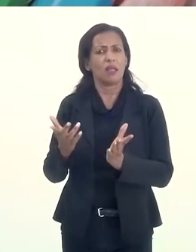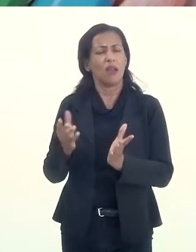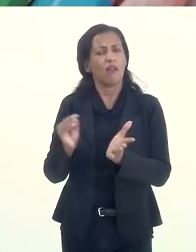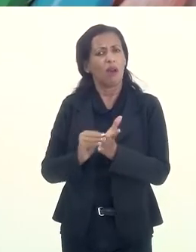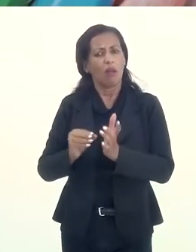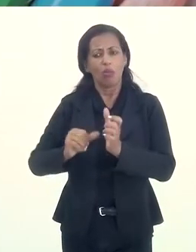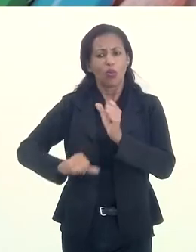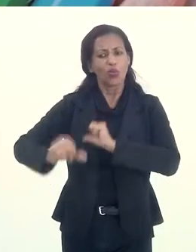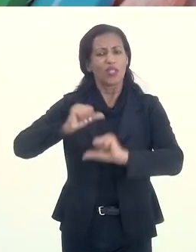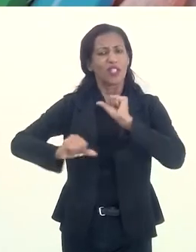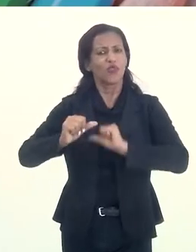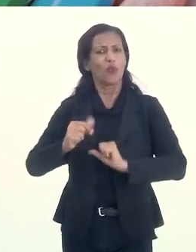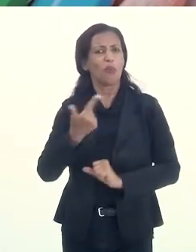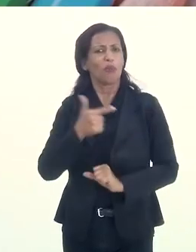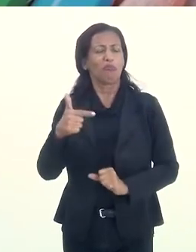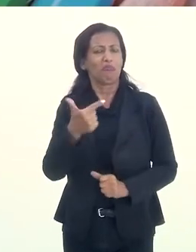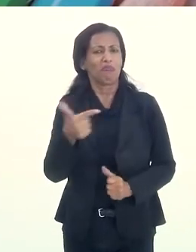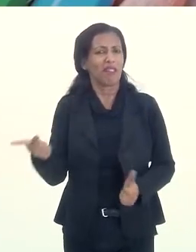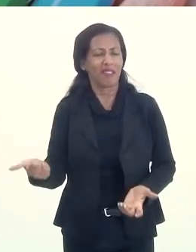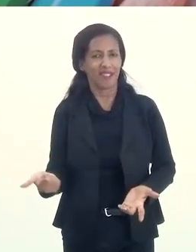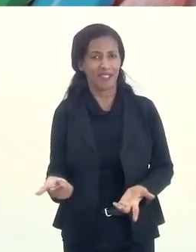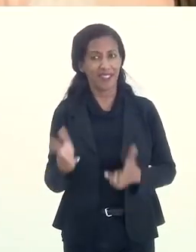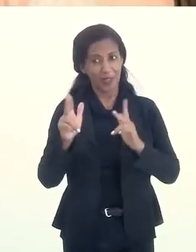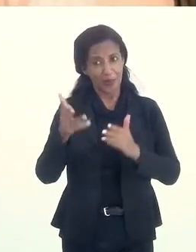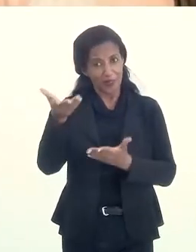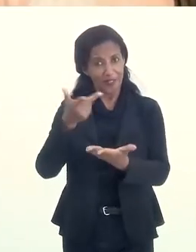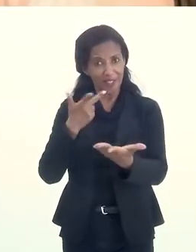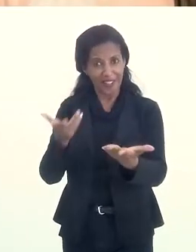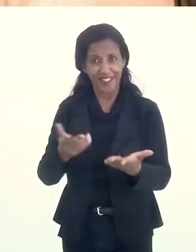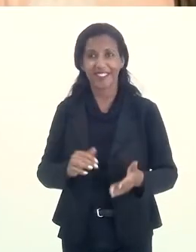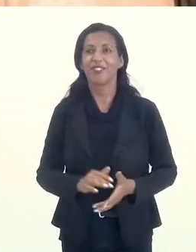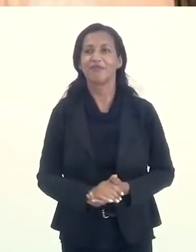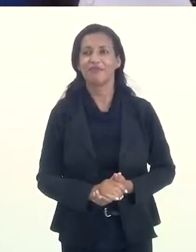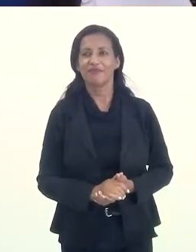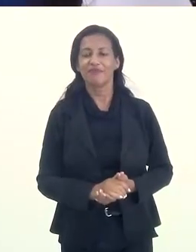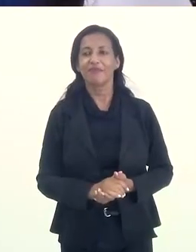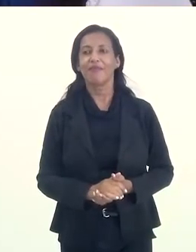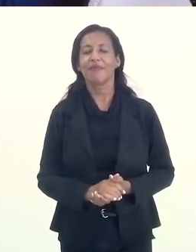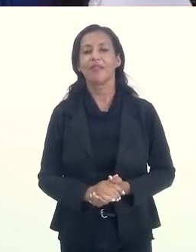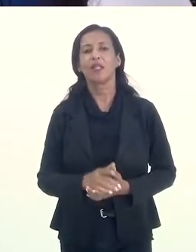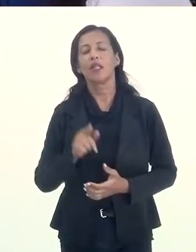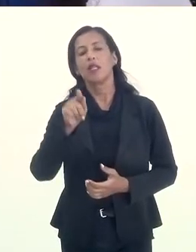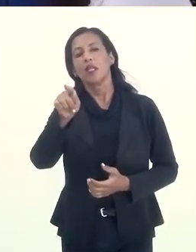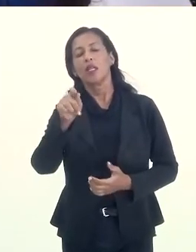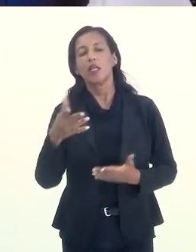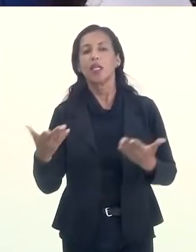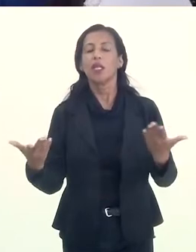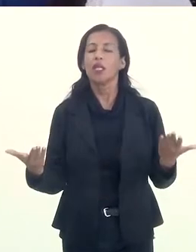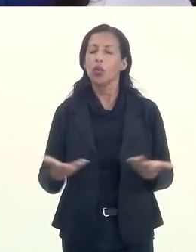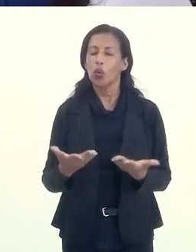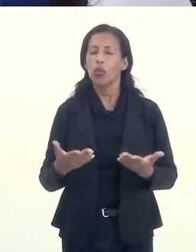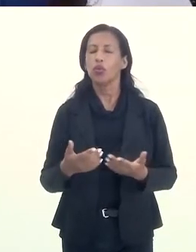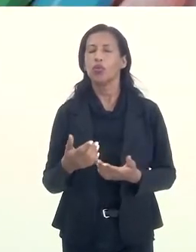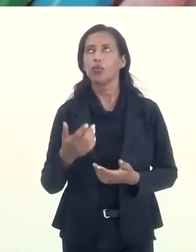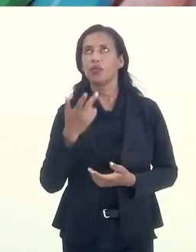gente não se transforma, como diz você. É, transforma. Não é? E o que você está dando aí como dica,